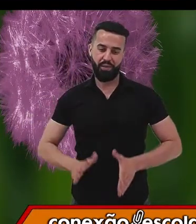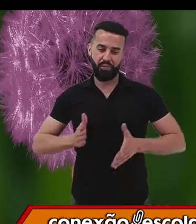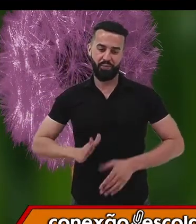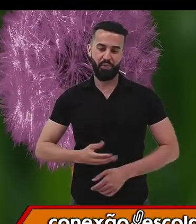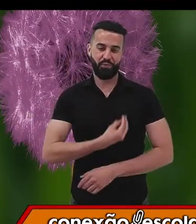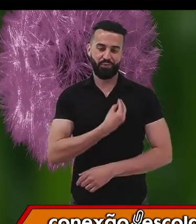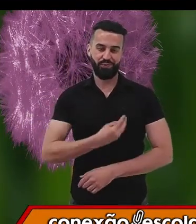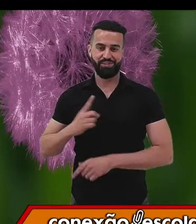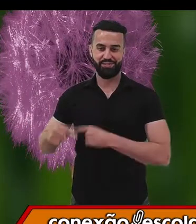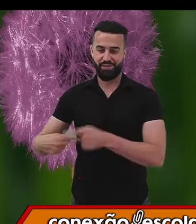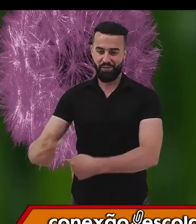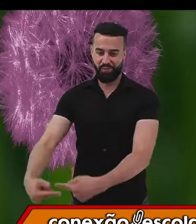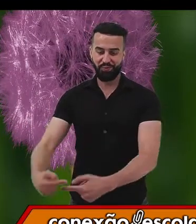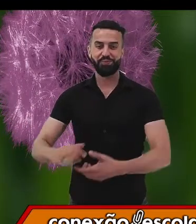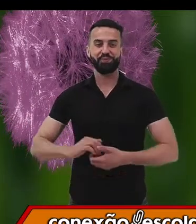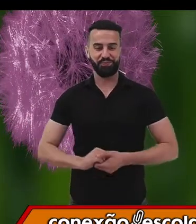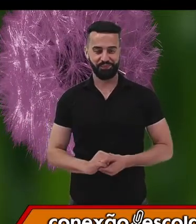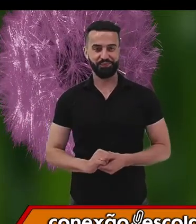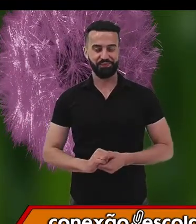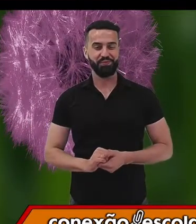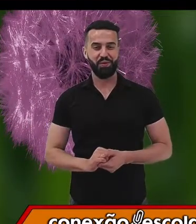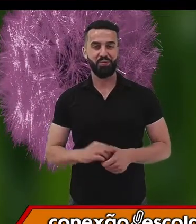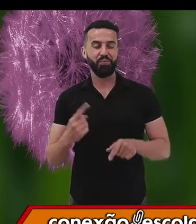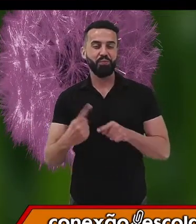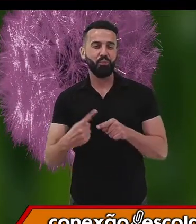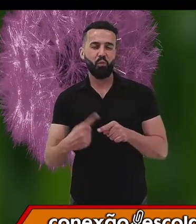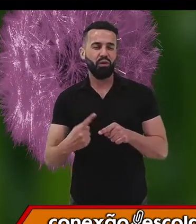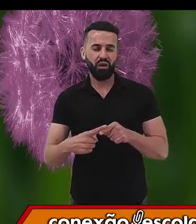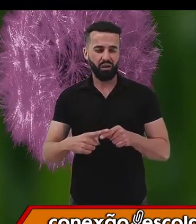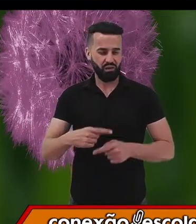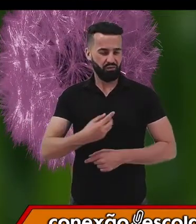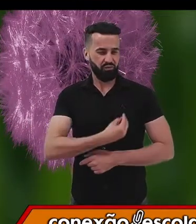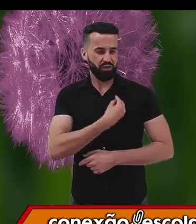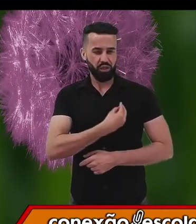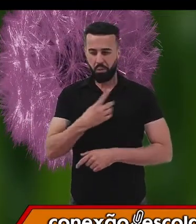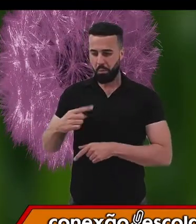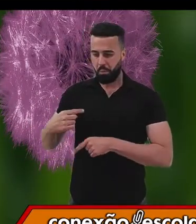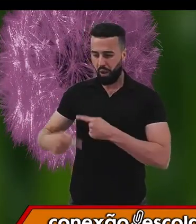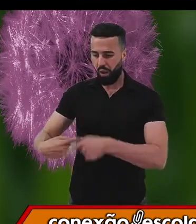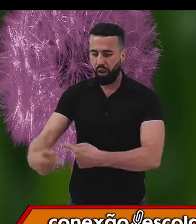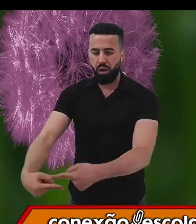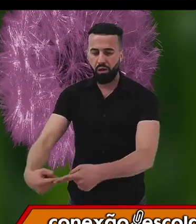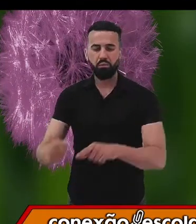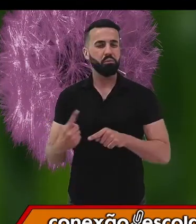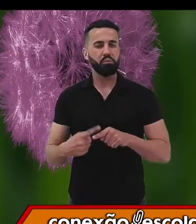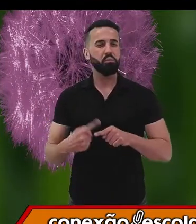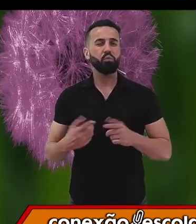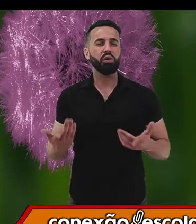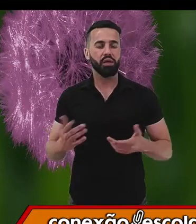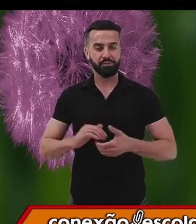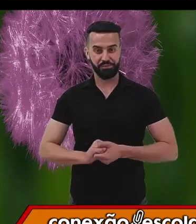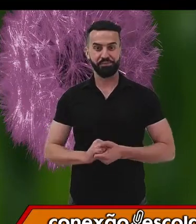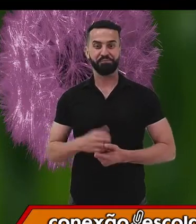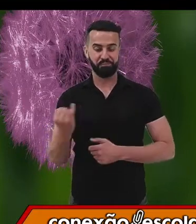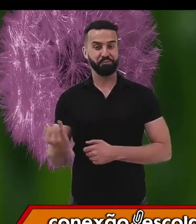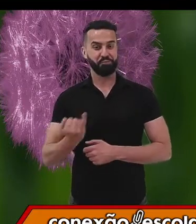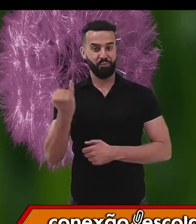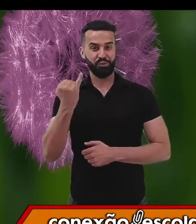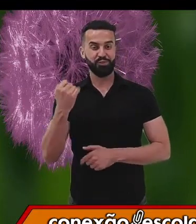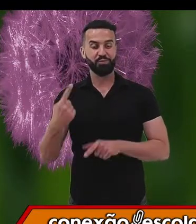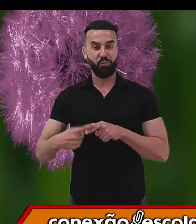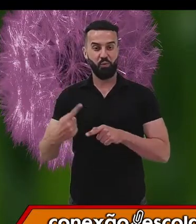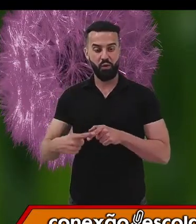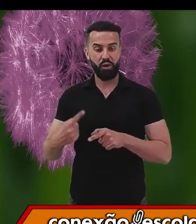Mas o que será essa reprodução? Para que será que ela serve? A reprodução é importante no processo de geração de